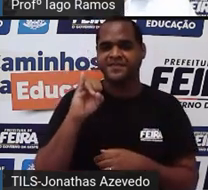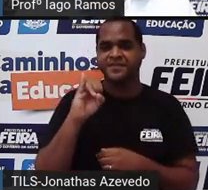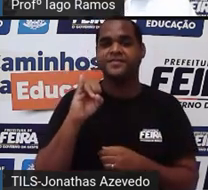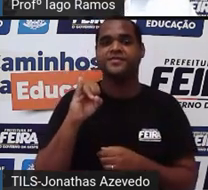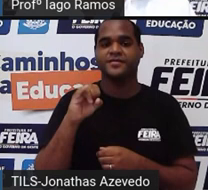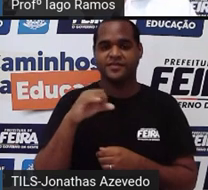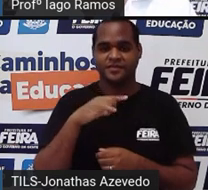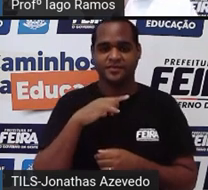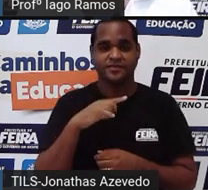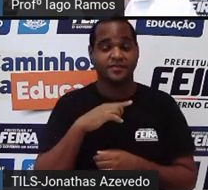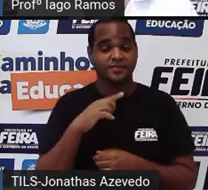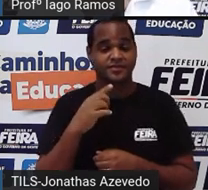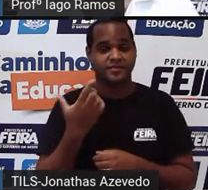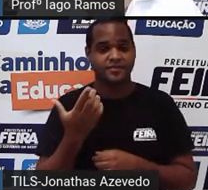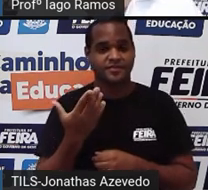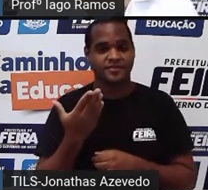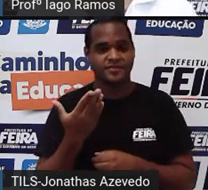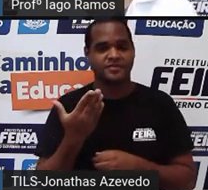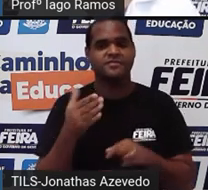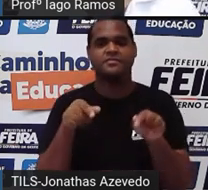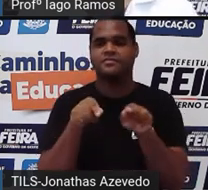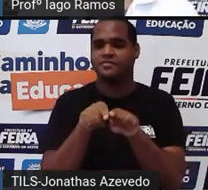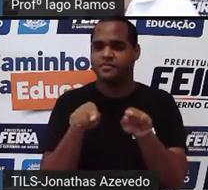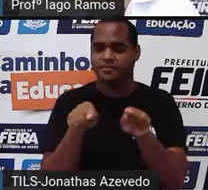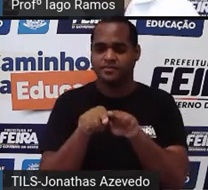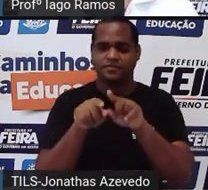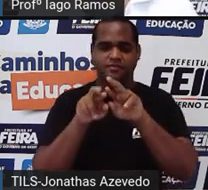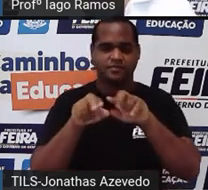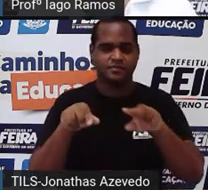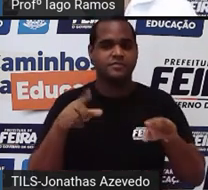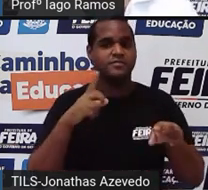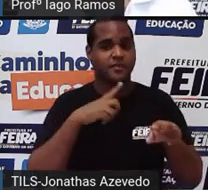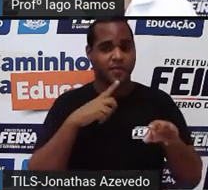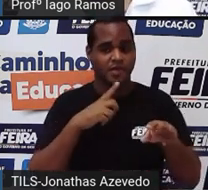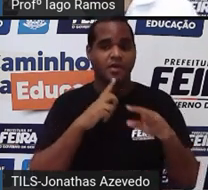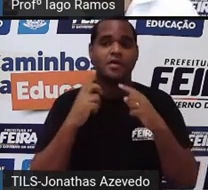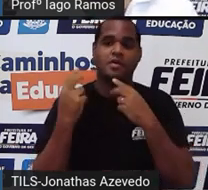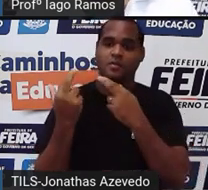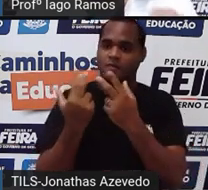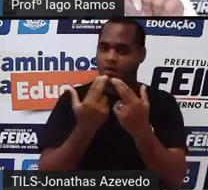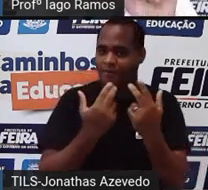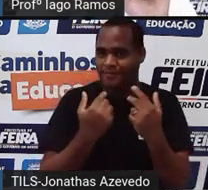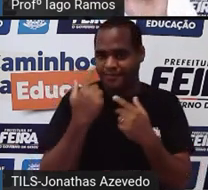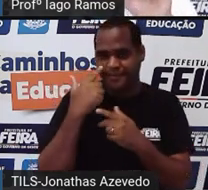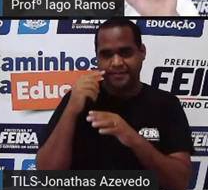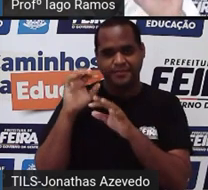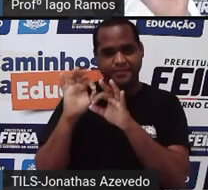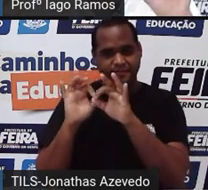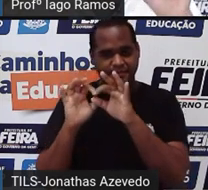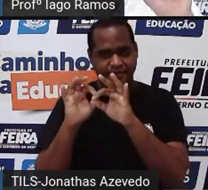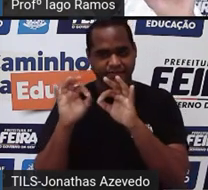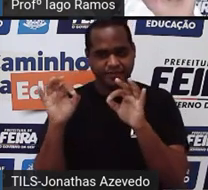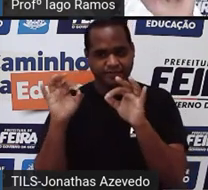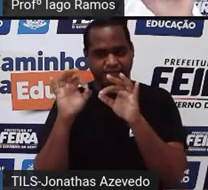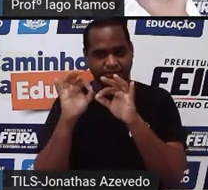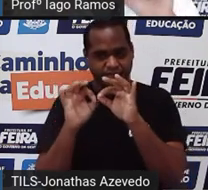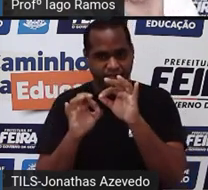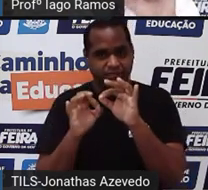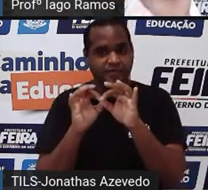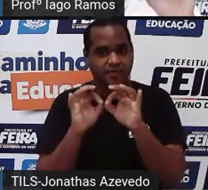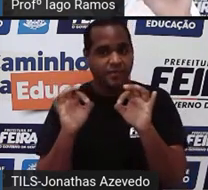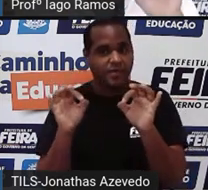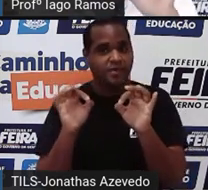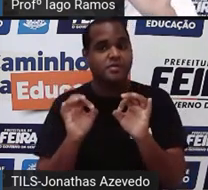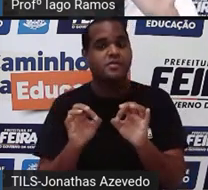E aí eu vou fazendo isso com todos os pontos da figura. Todos. Eu vou achando o reflexo dele do outro